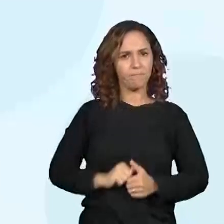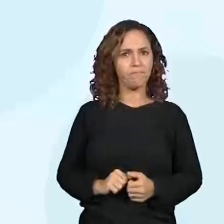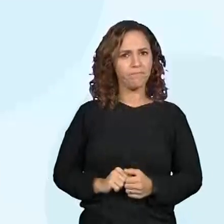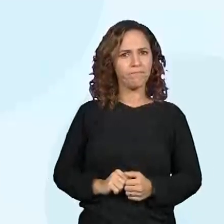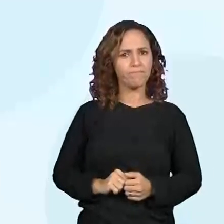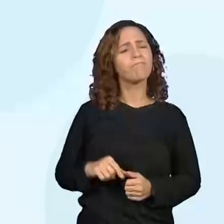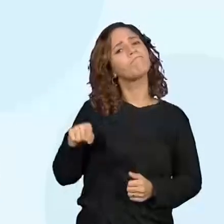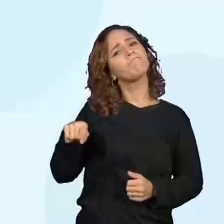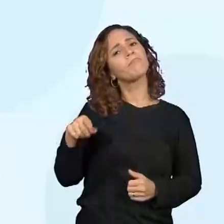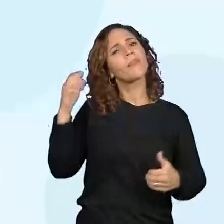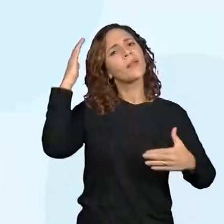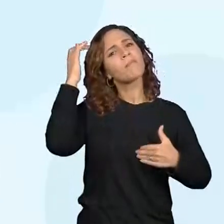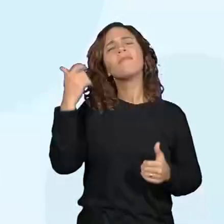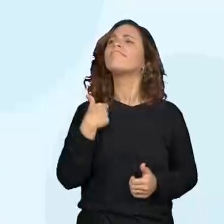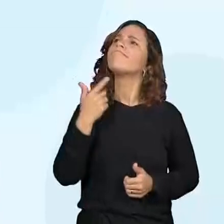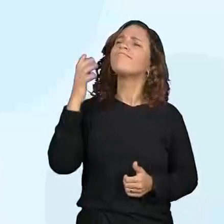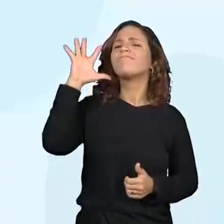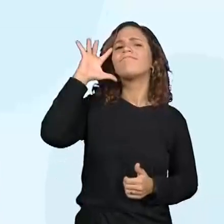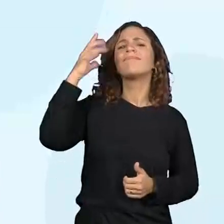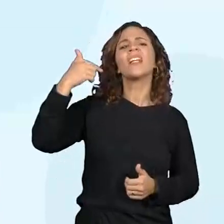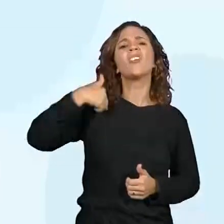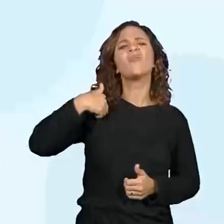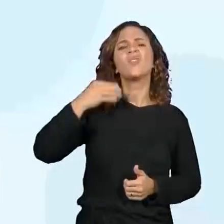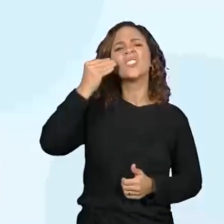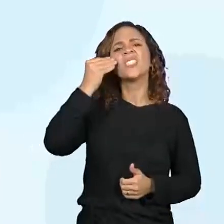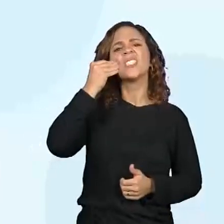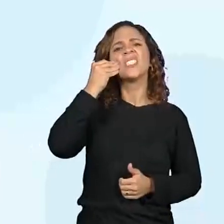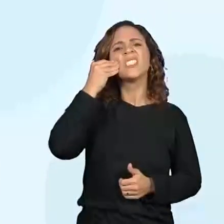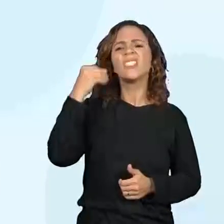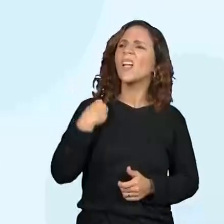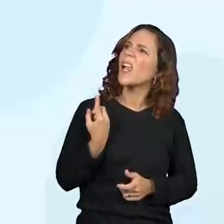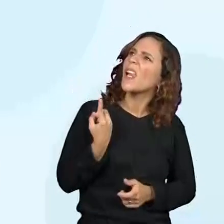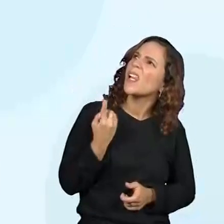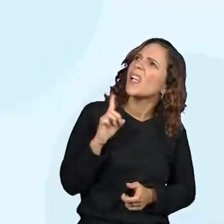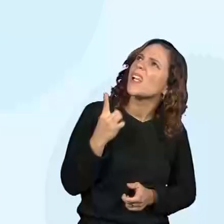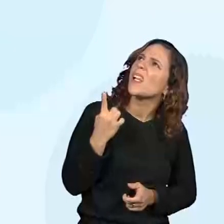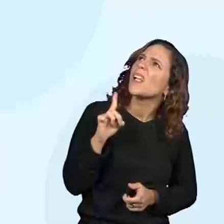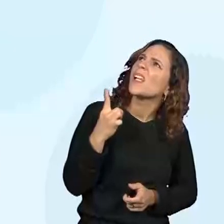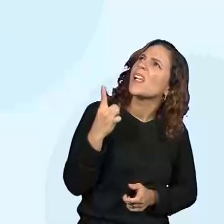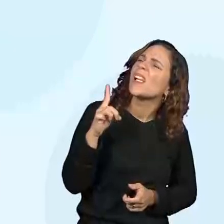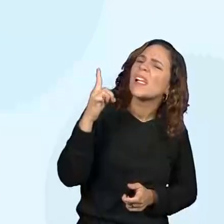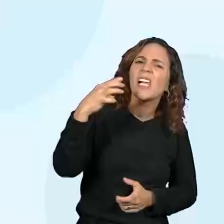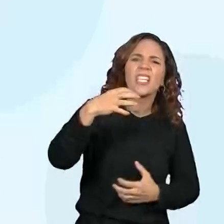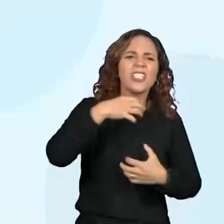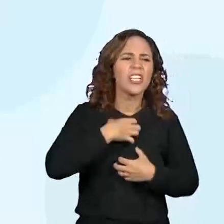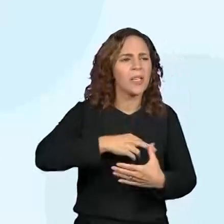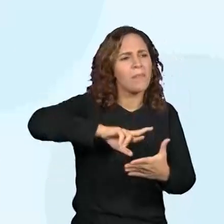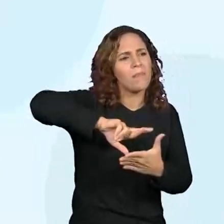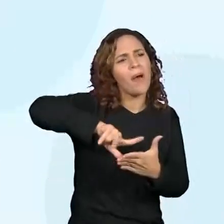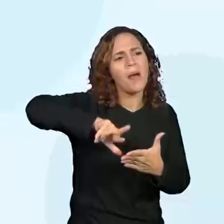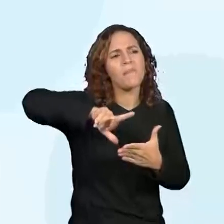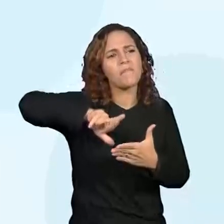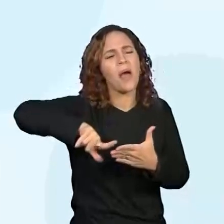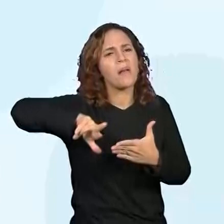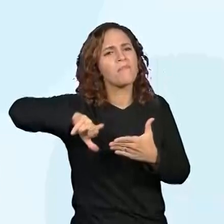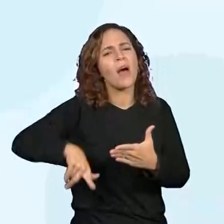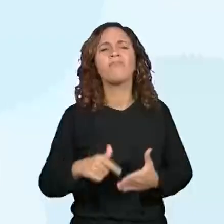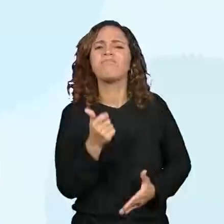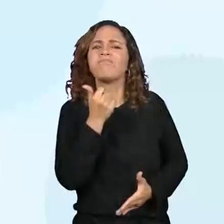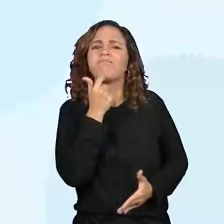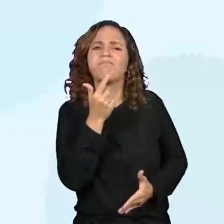fazer uma viagem à lua. Tentaram subir até ela de muitas maneiras, sem conseguir.